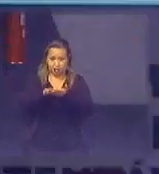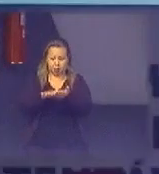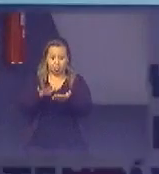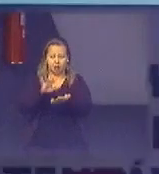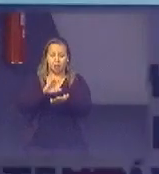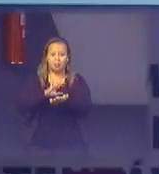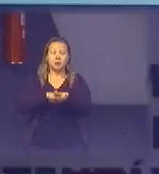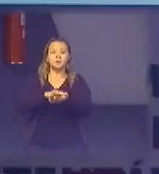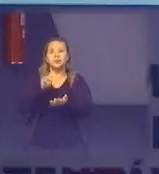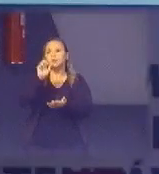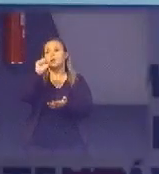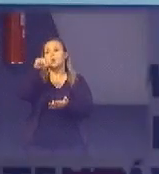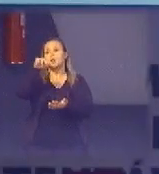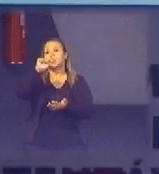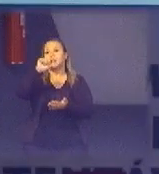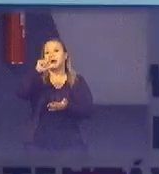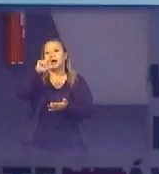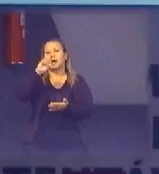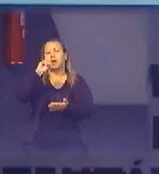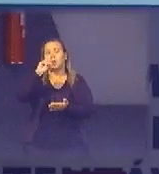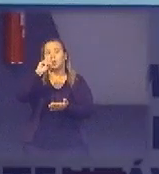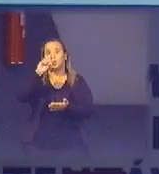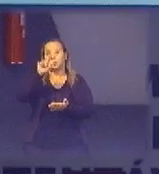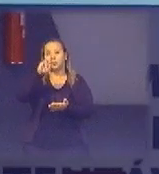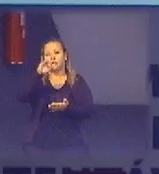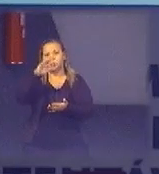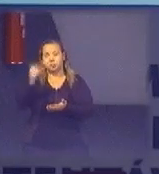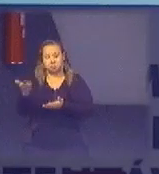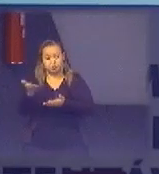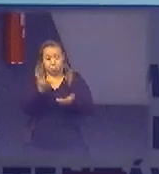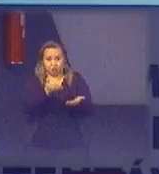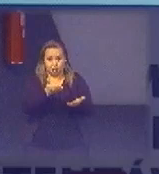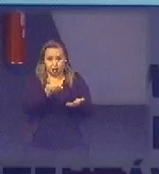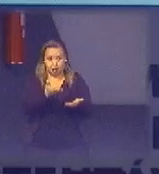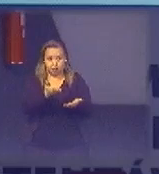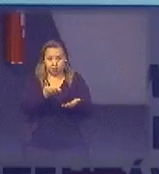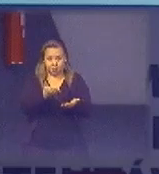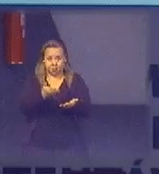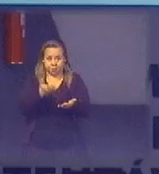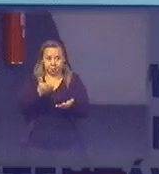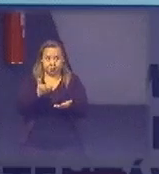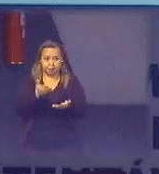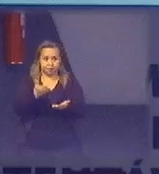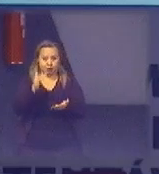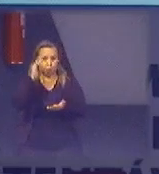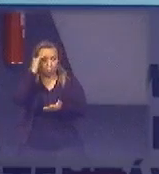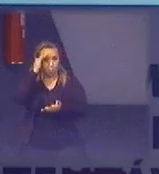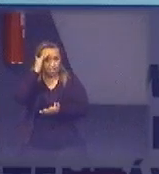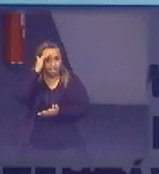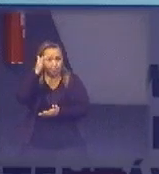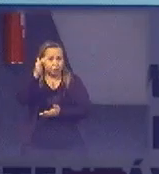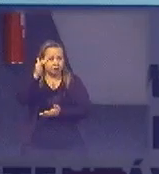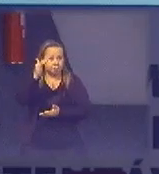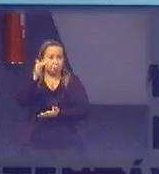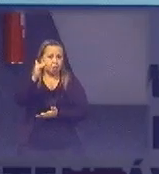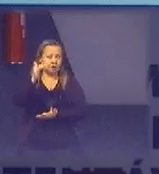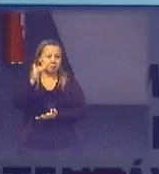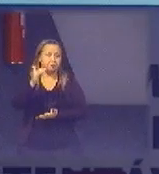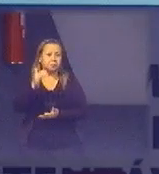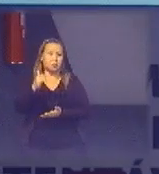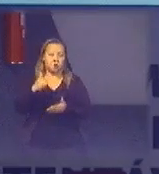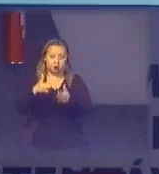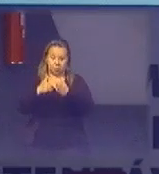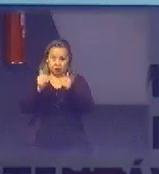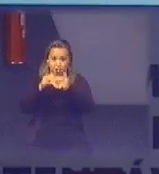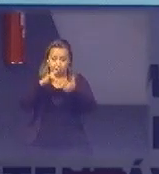licitações menciona de uma maneira muito tênue ela traz como princípio tudo bem hoje na verdade a lei de licitações traz que é um objetivo